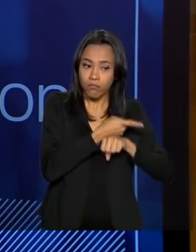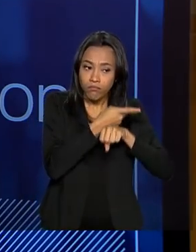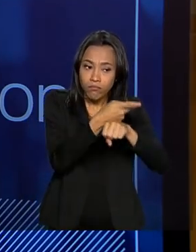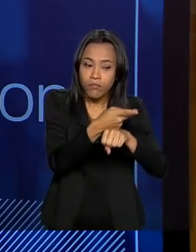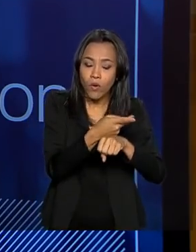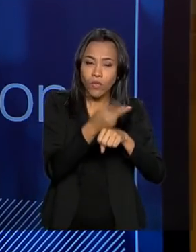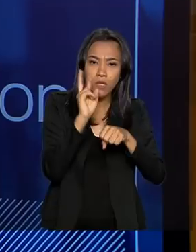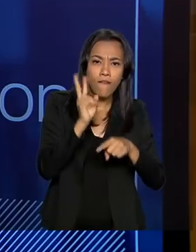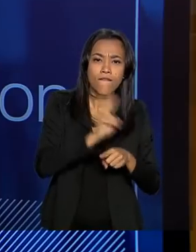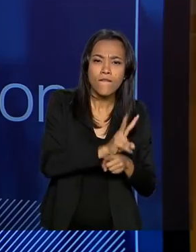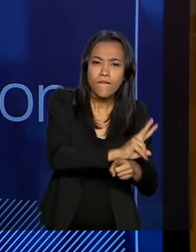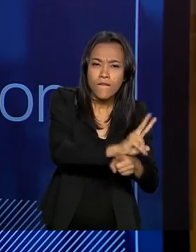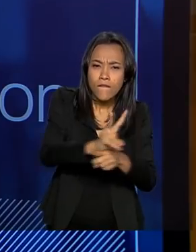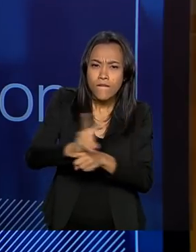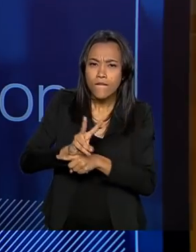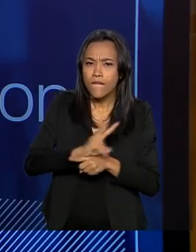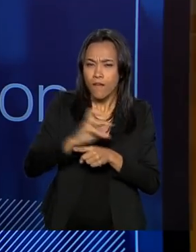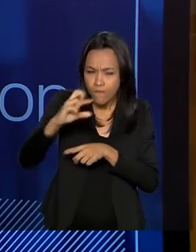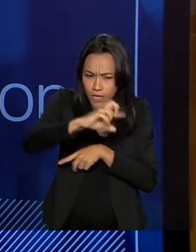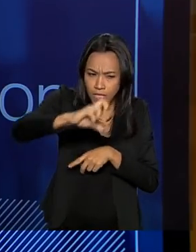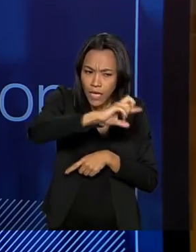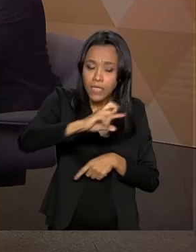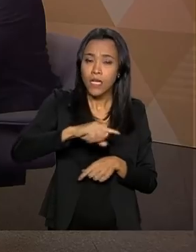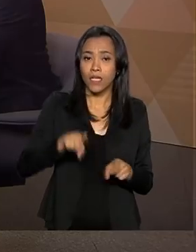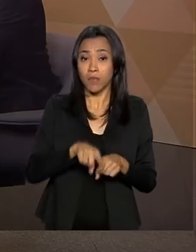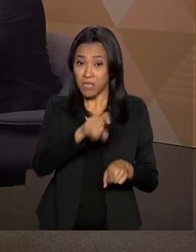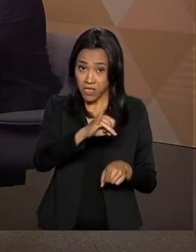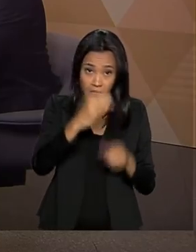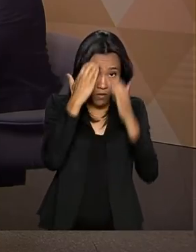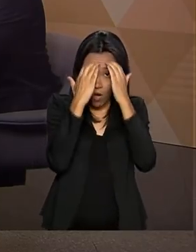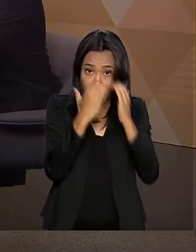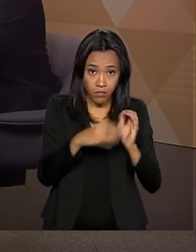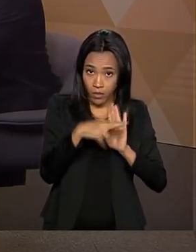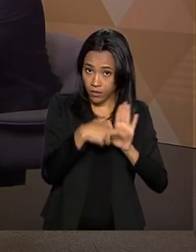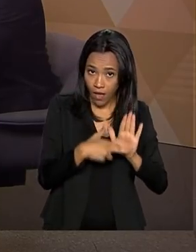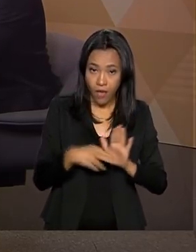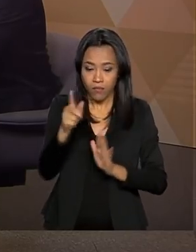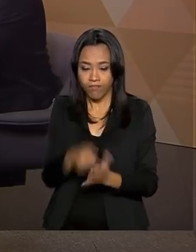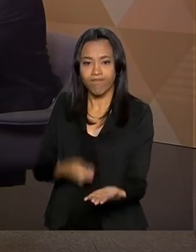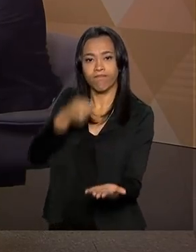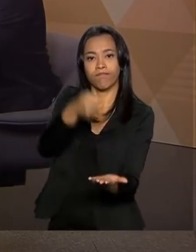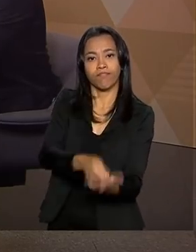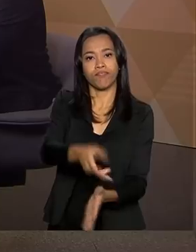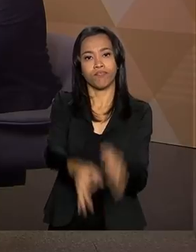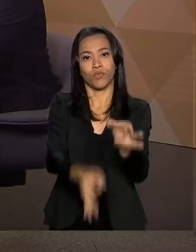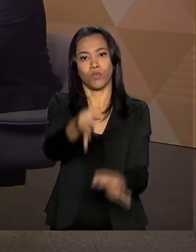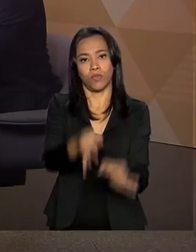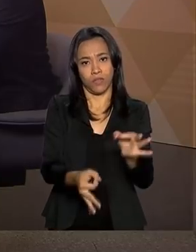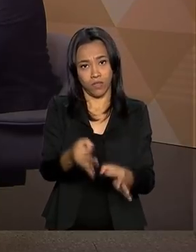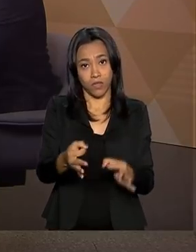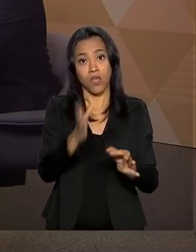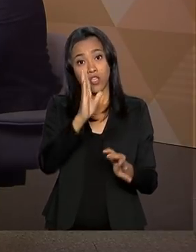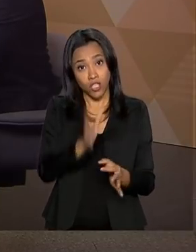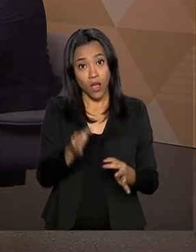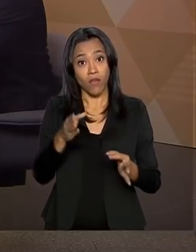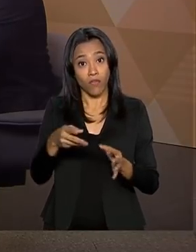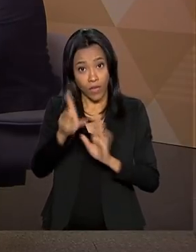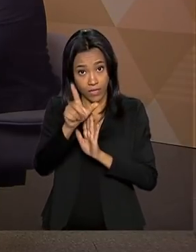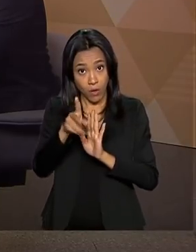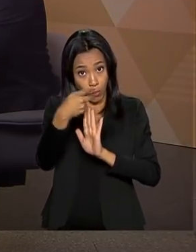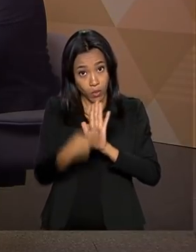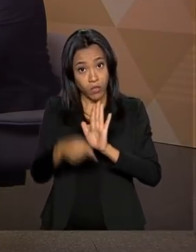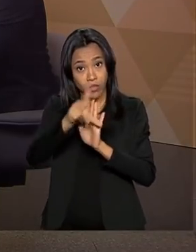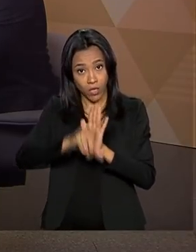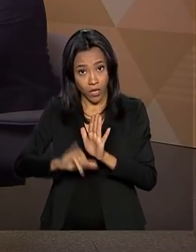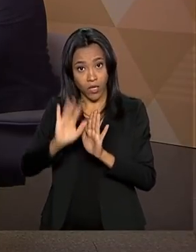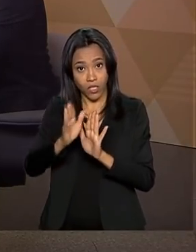uma possível punição daqueles que não cumprirem com as regras. Esta lei já está em tramitação, passou no Senado. É um projeto de